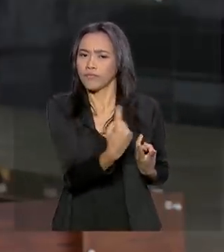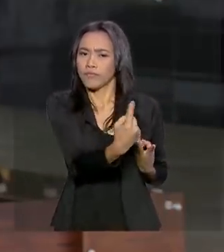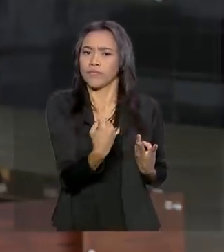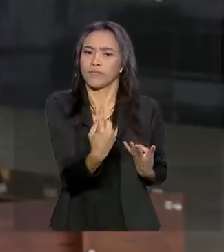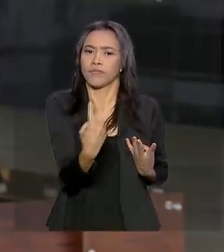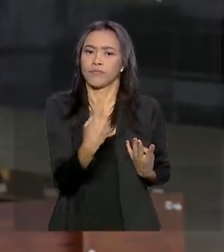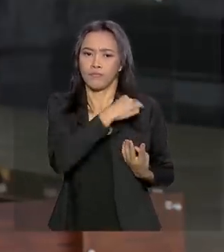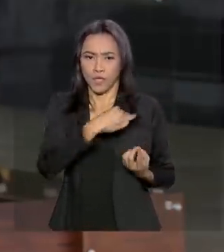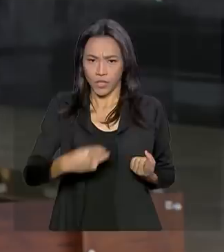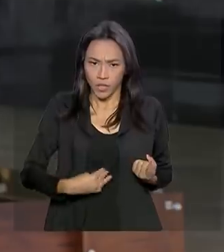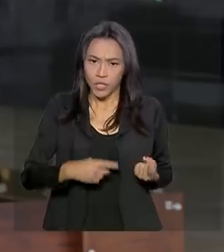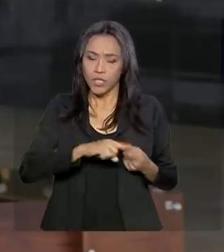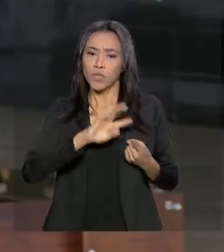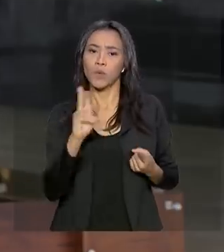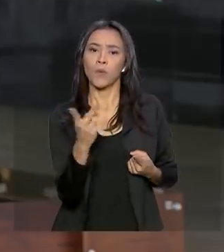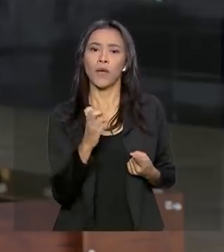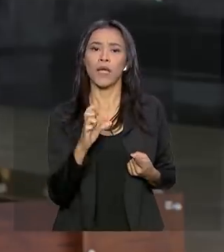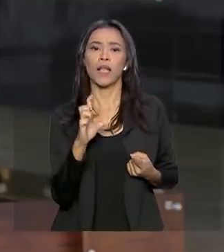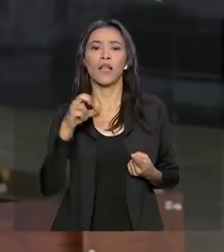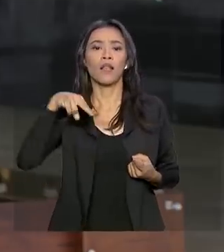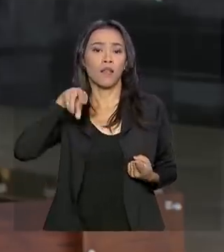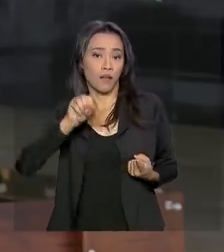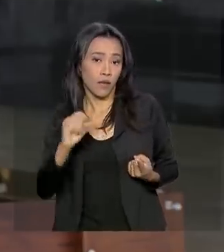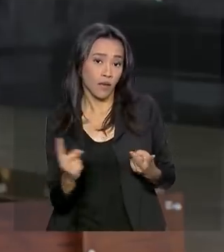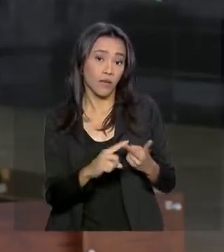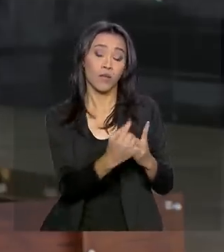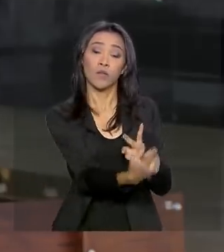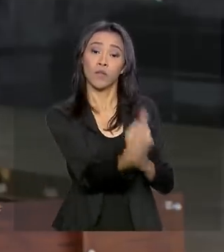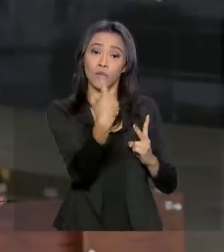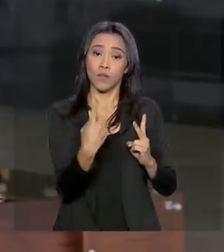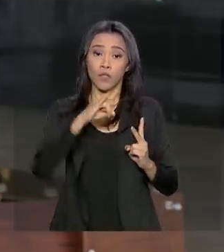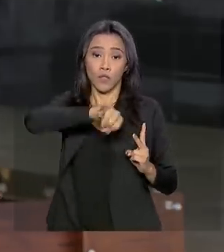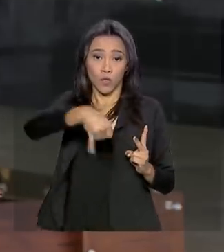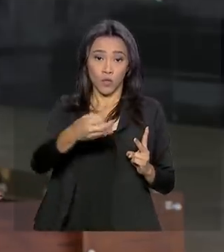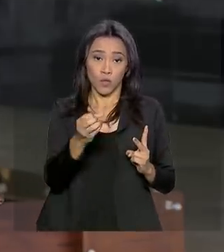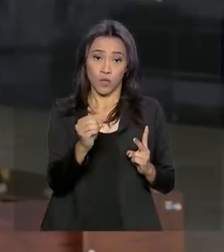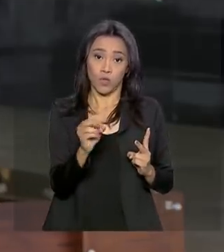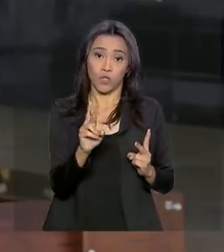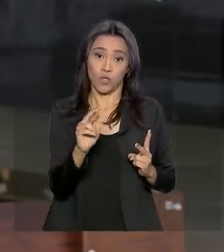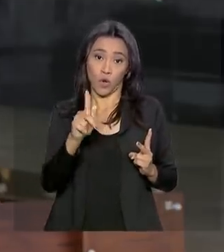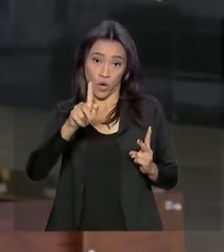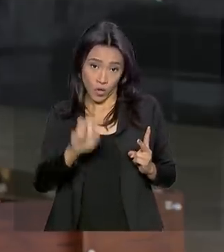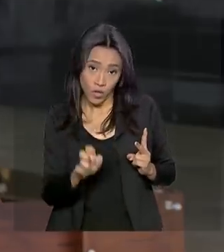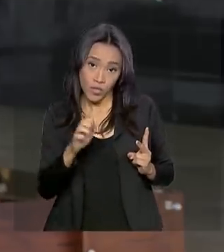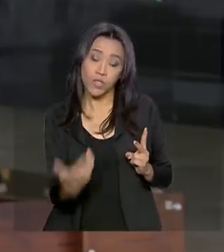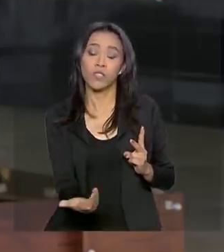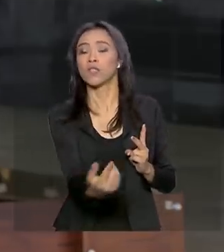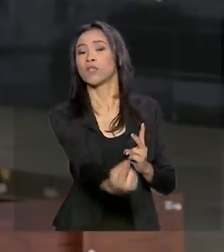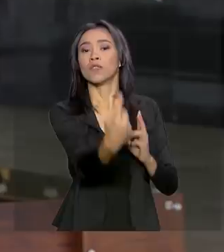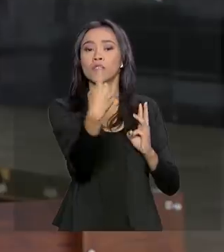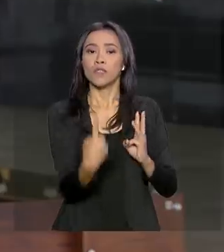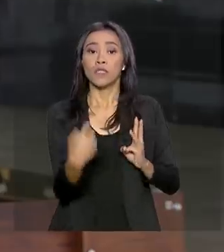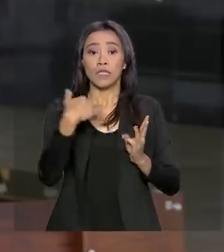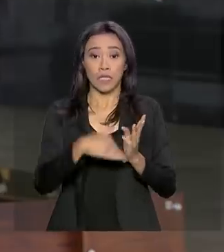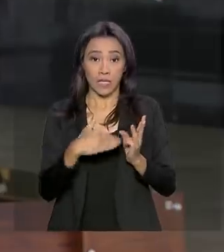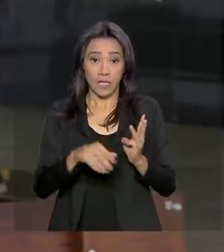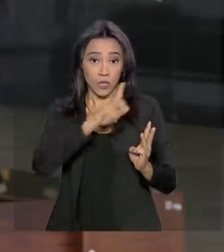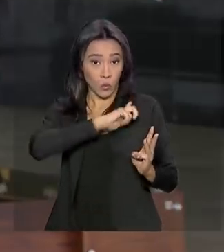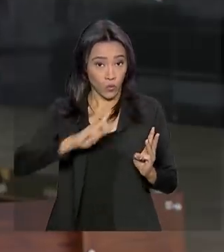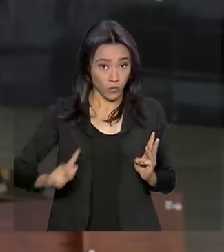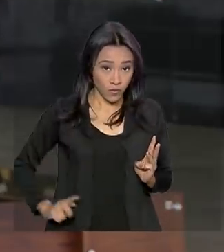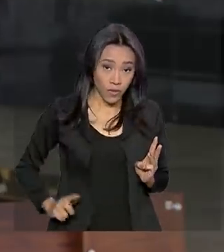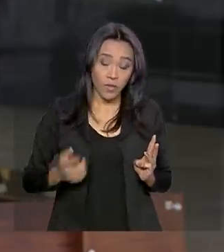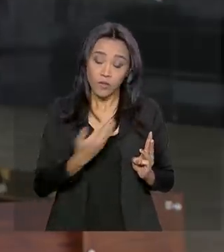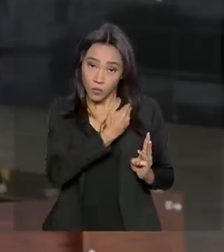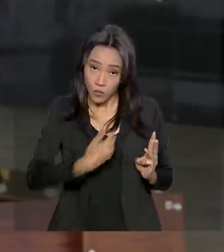com Augusto Heleno, do GSI, com Jorge Oliveira, da Secretaria-Geral, Luiz Eduardo Ramos, da Secretaria de Governo,